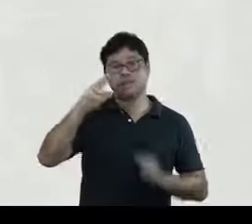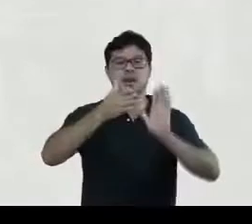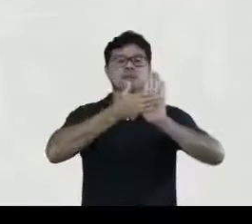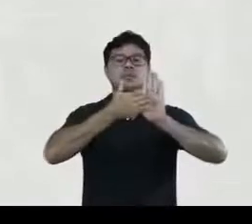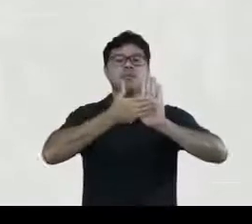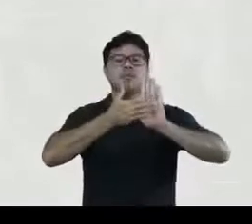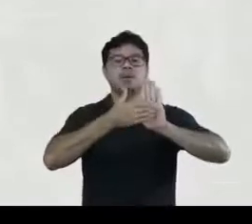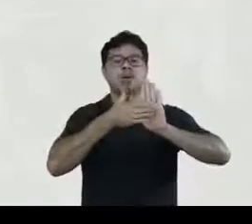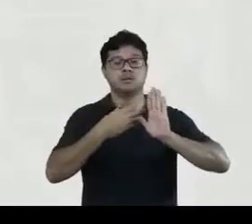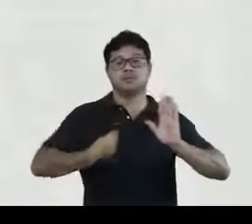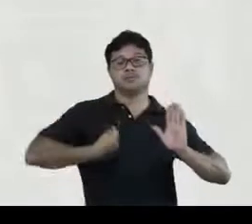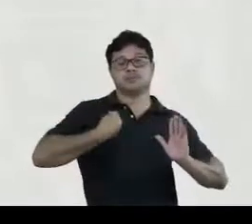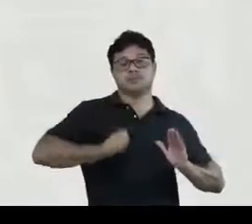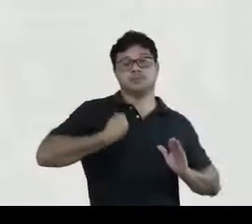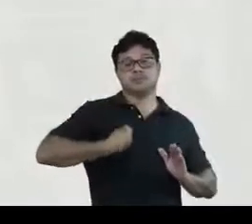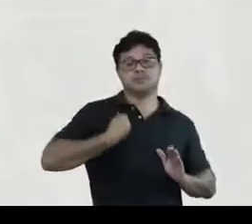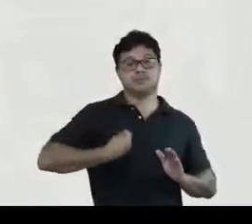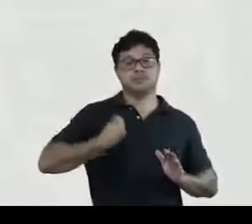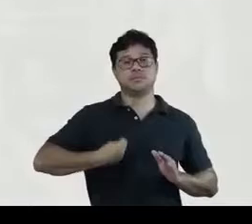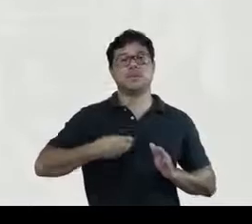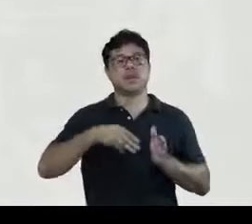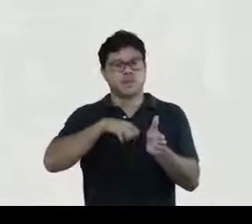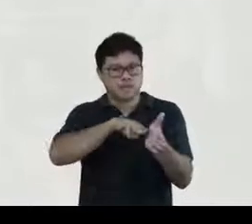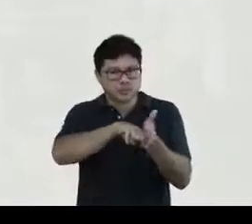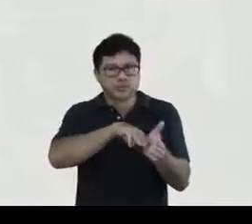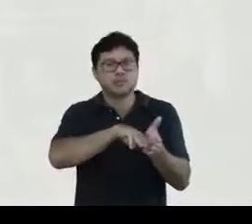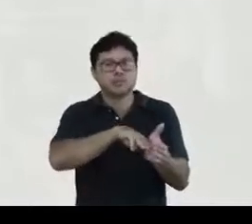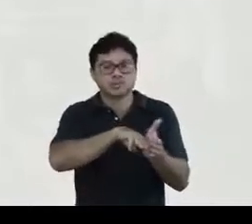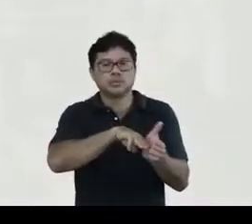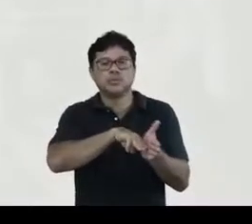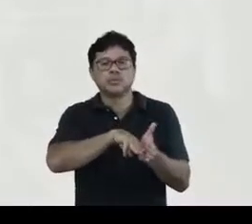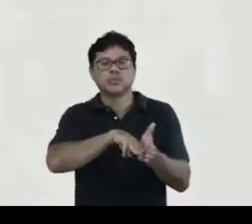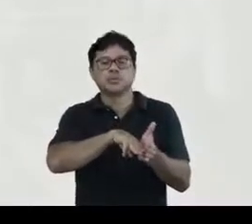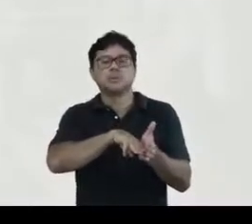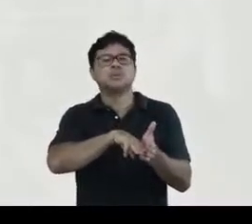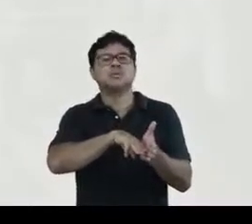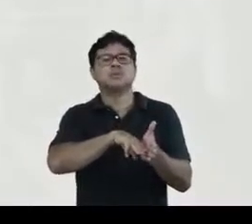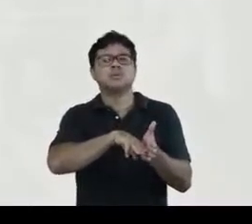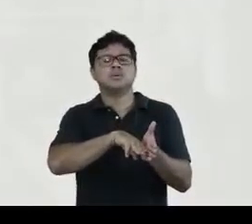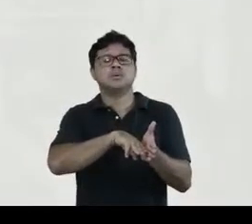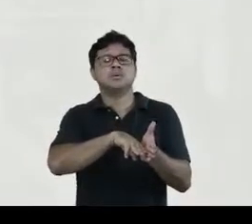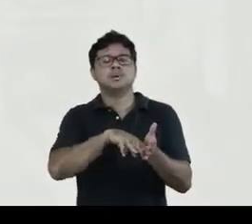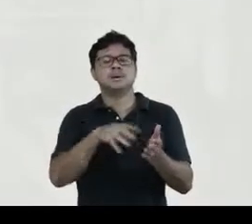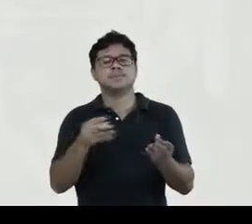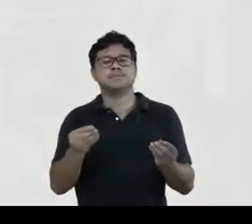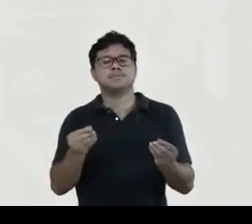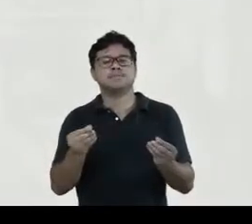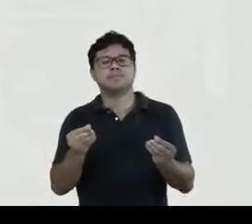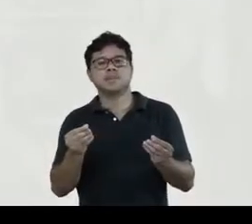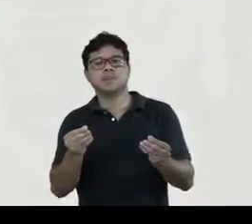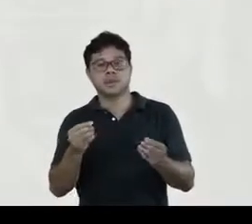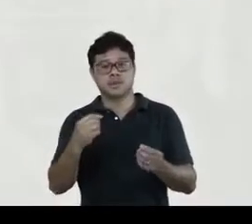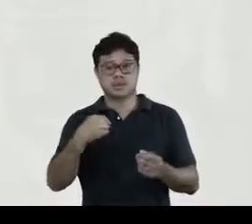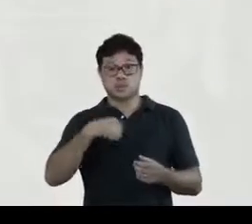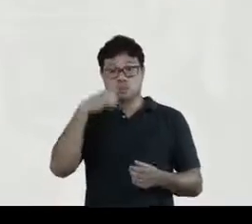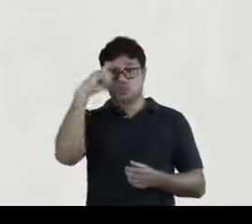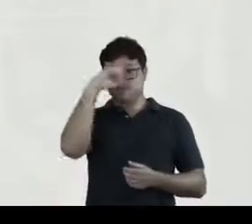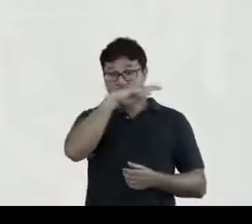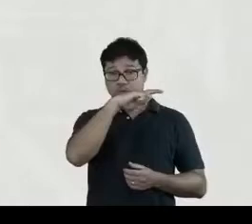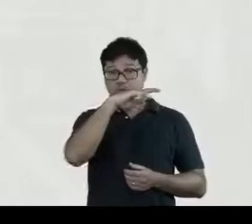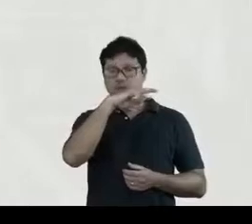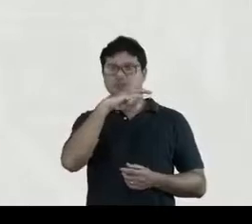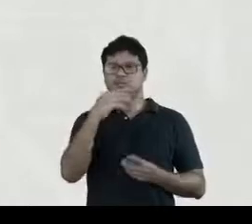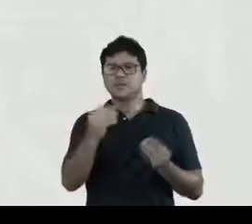propósito da existência de uma metodologia a minha dificuldade